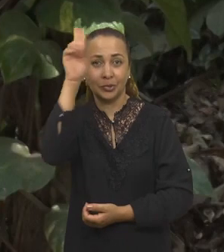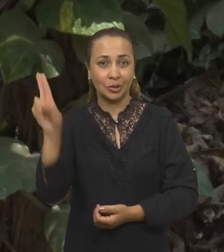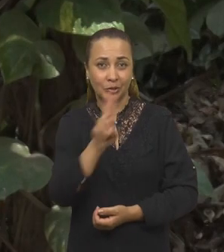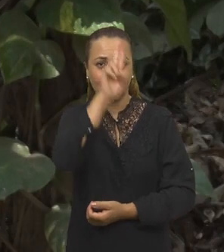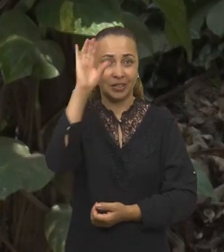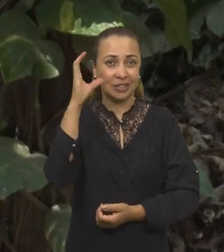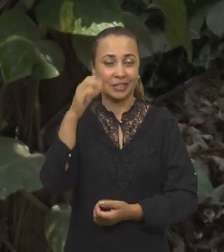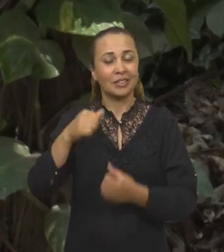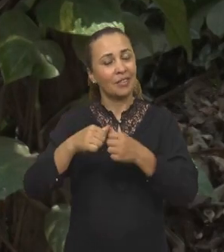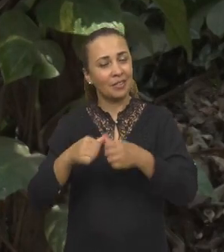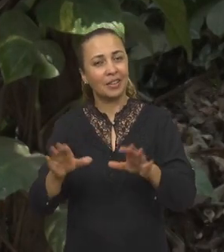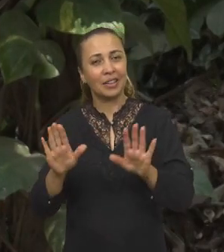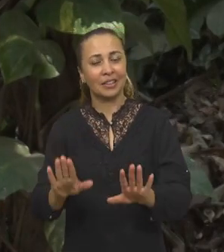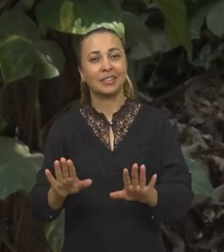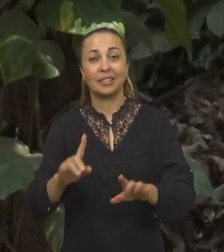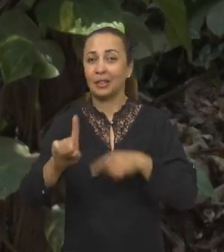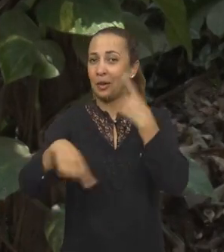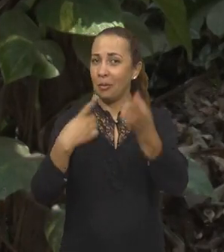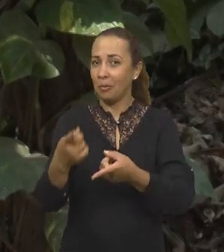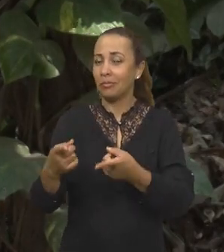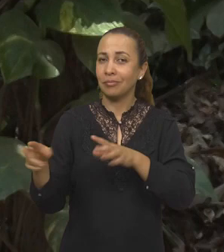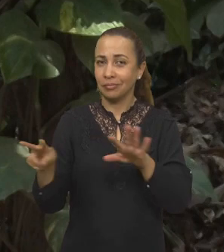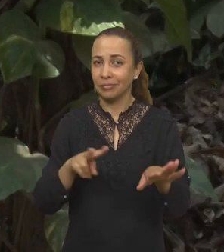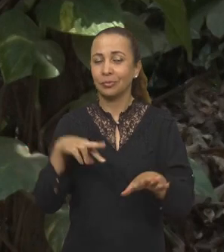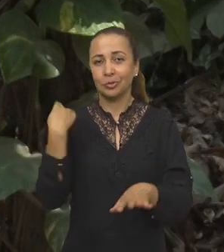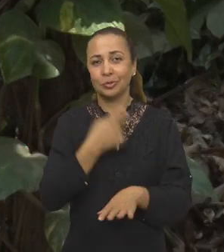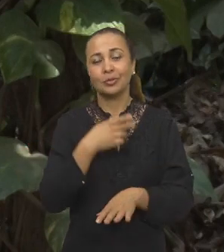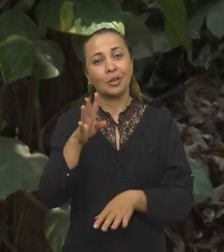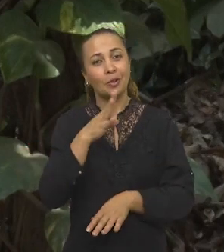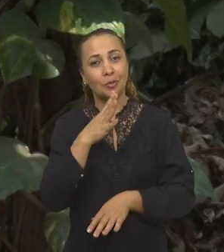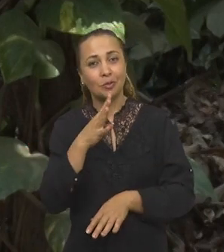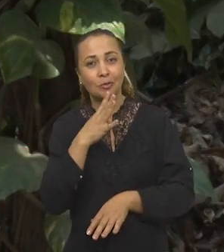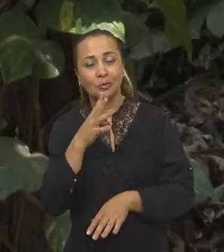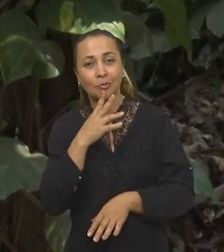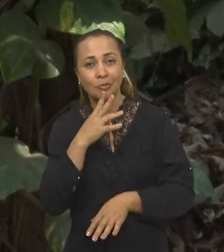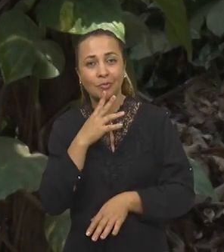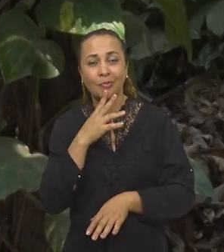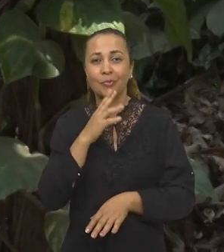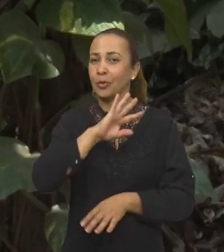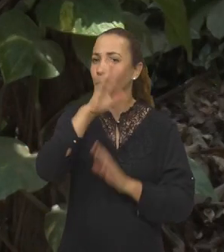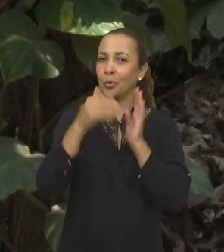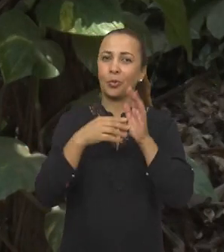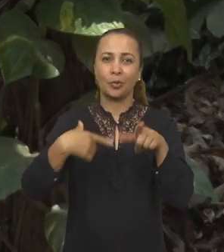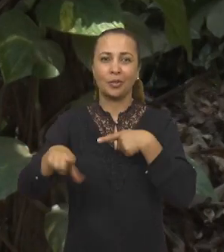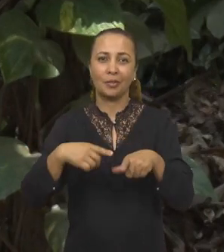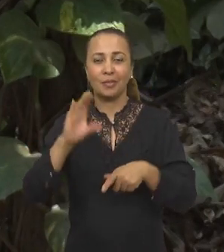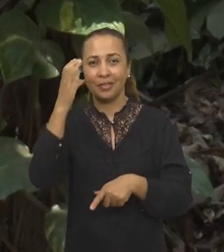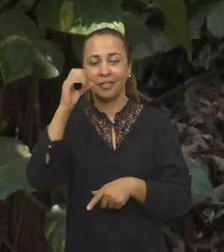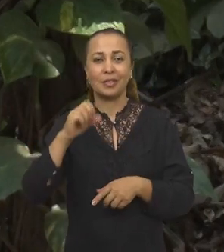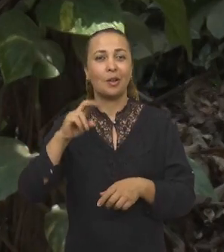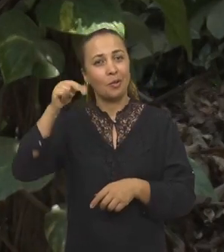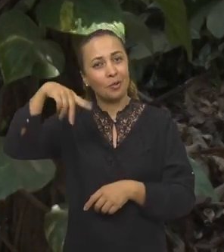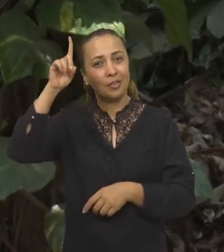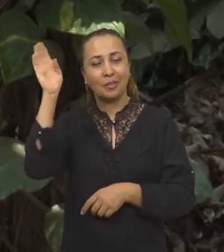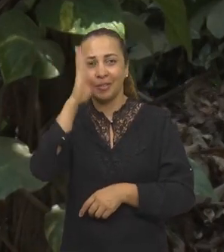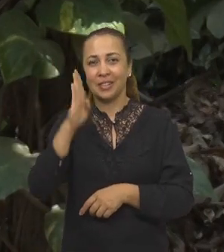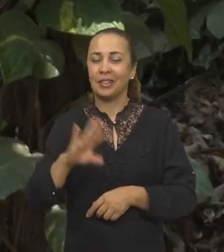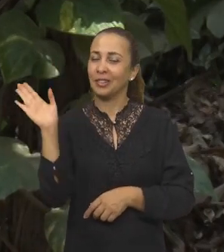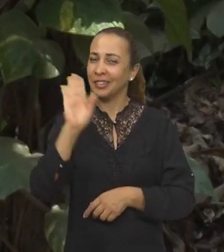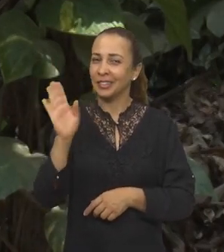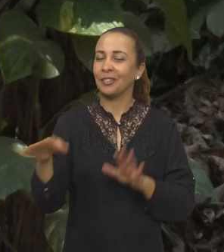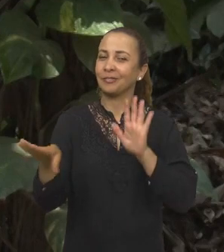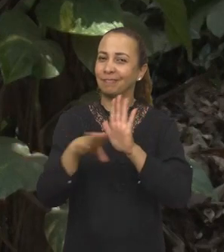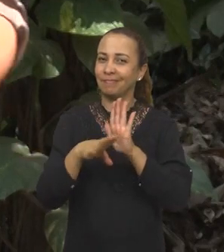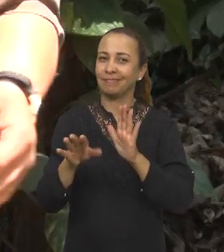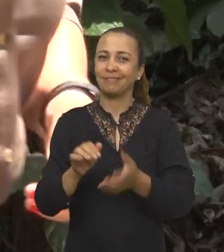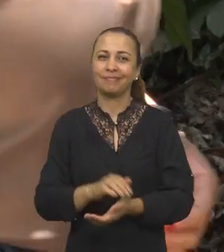O Univecense de hoje vai ficando por aqui. Na próxima edição, a gente vai continuar conhecendo todo o trabalho científico do Nordeste brasileiro. Tchau,